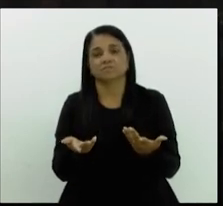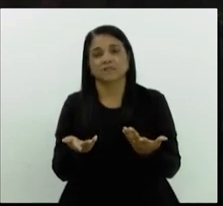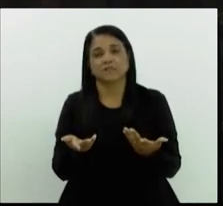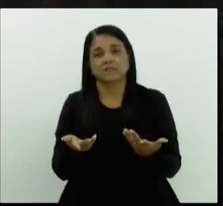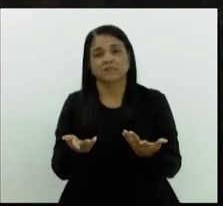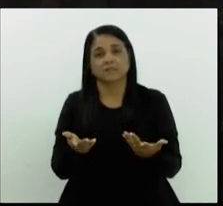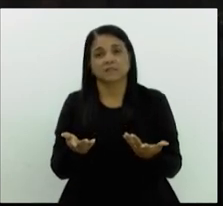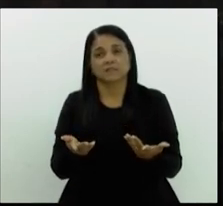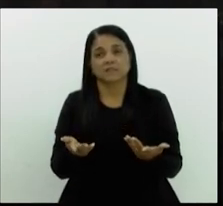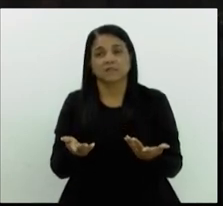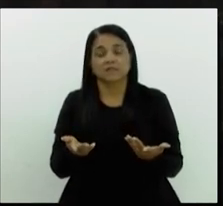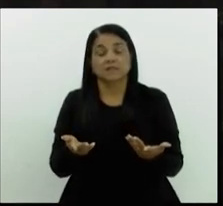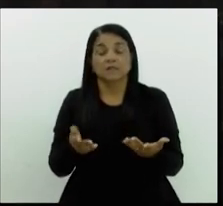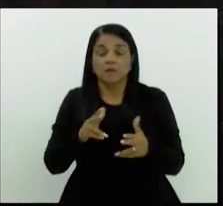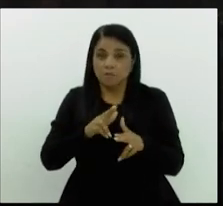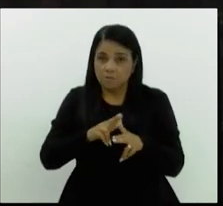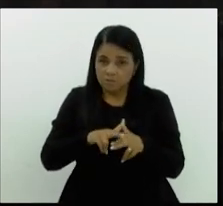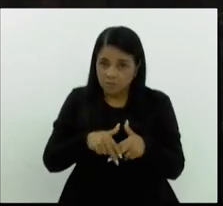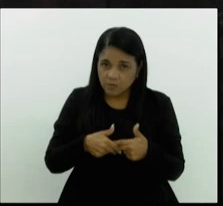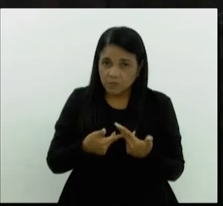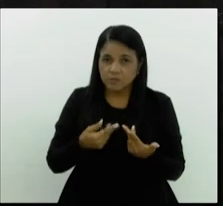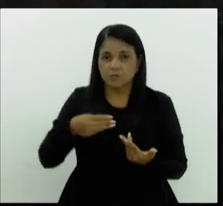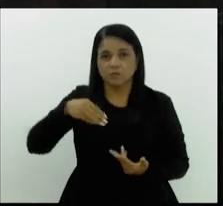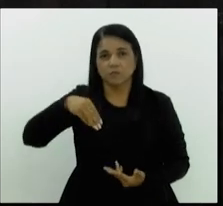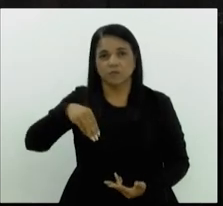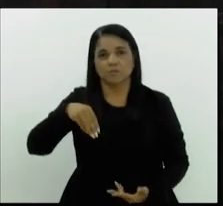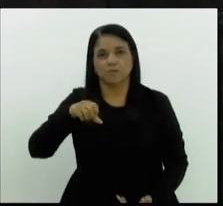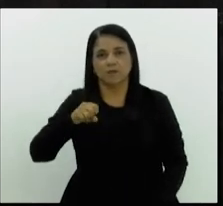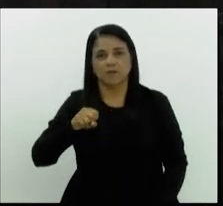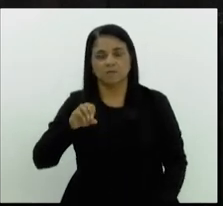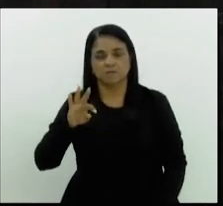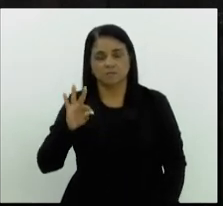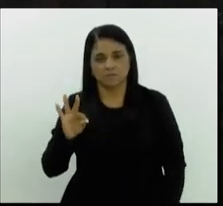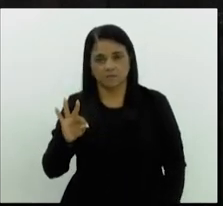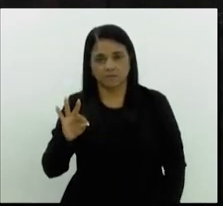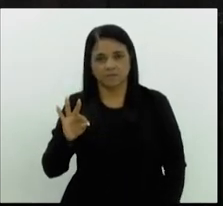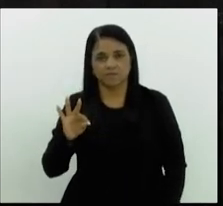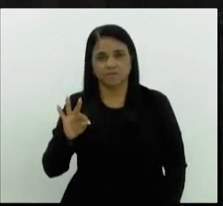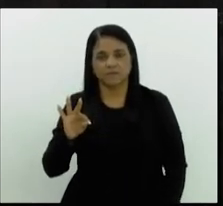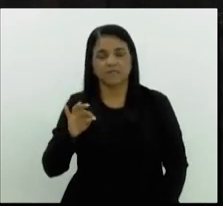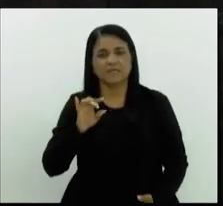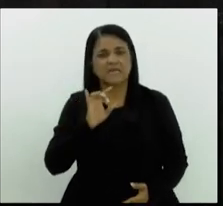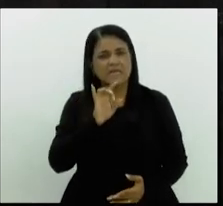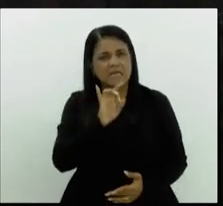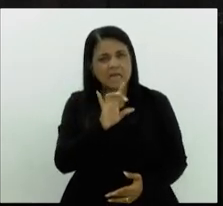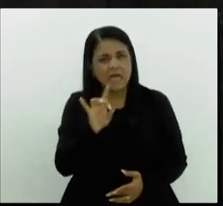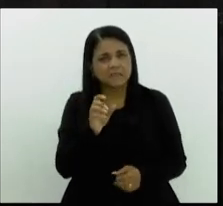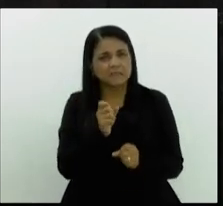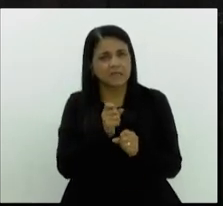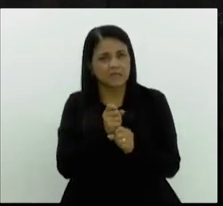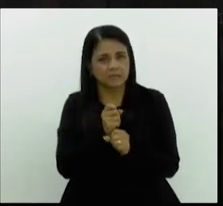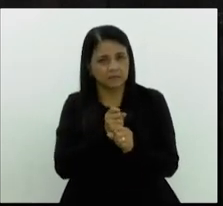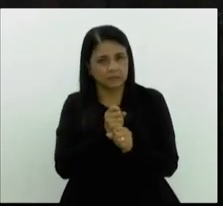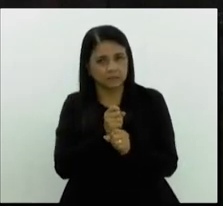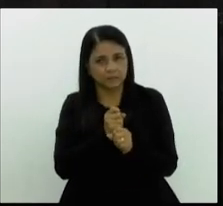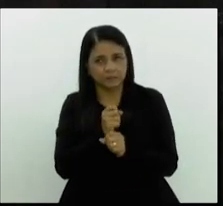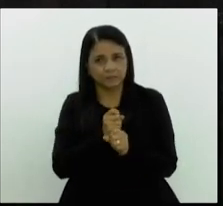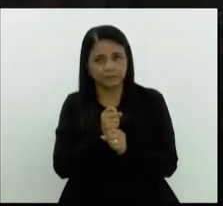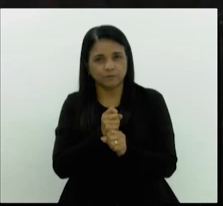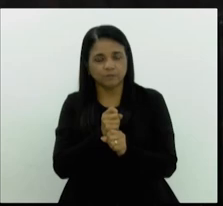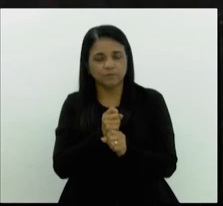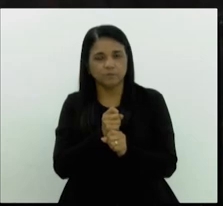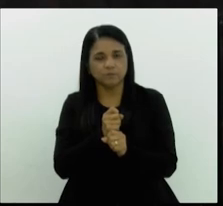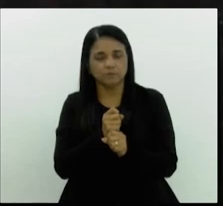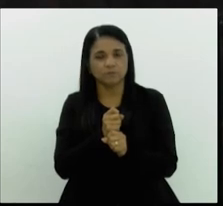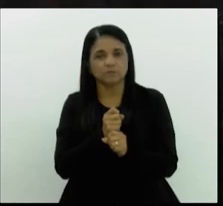por isso o MST faz a cada ano uma